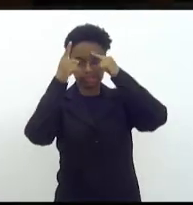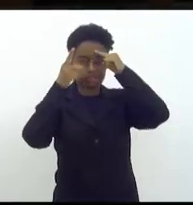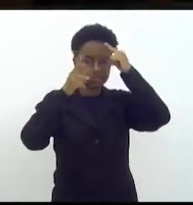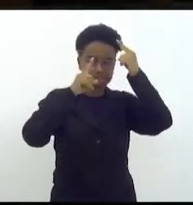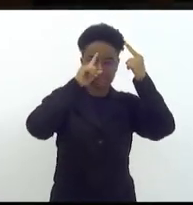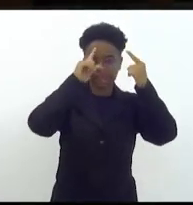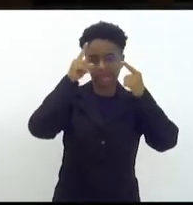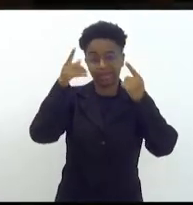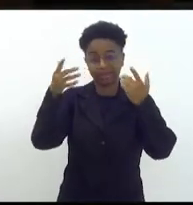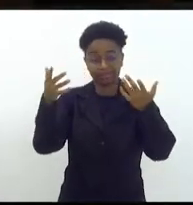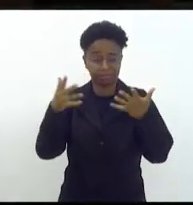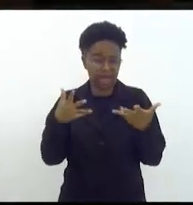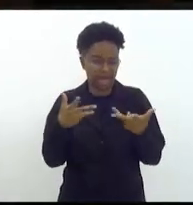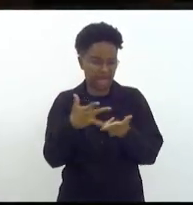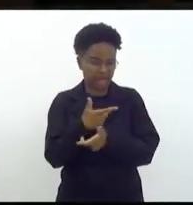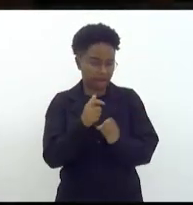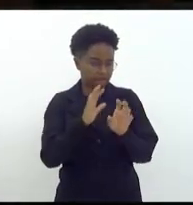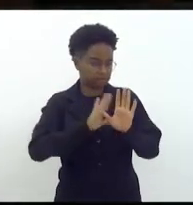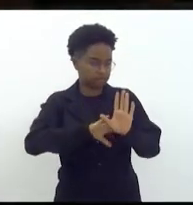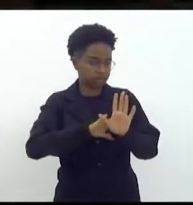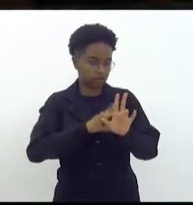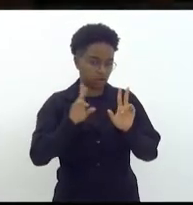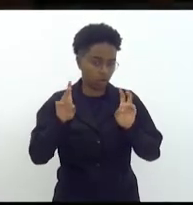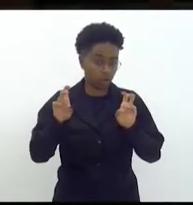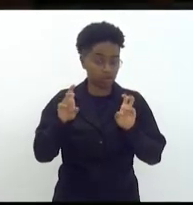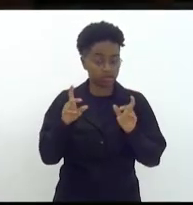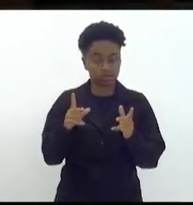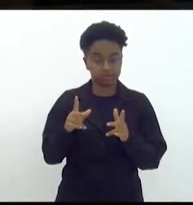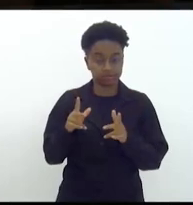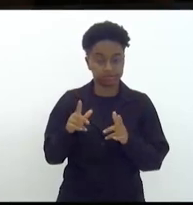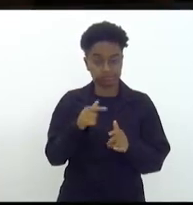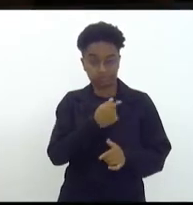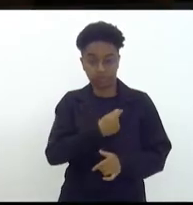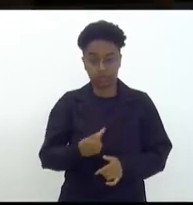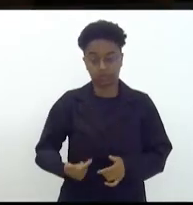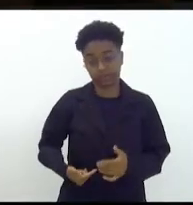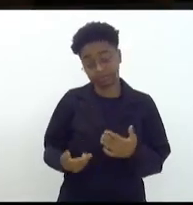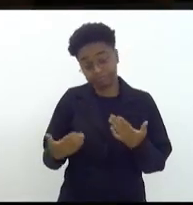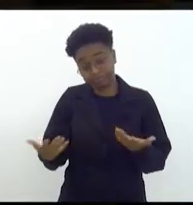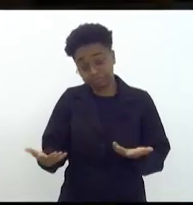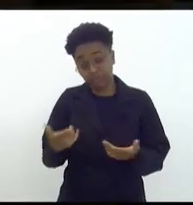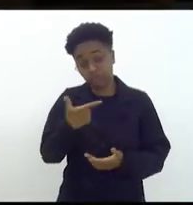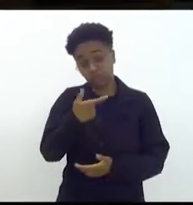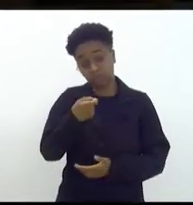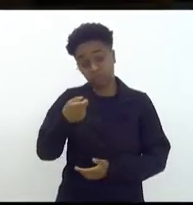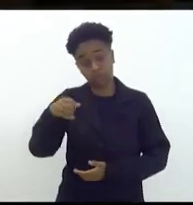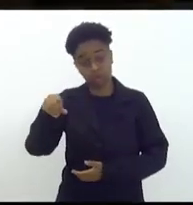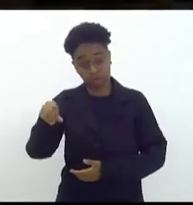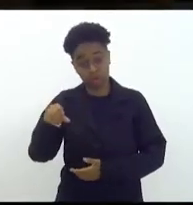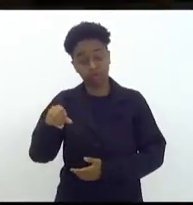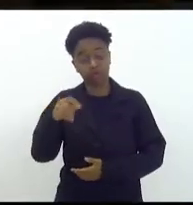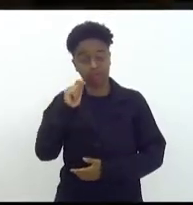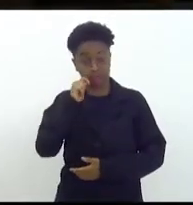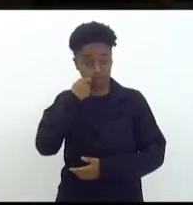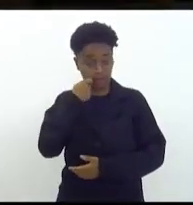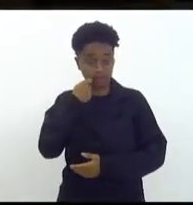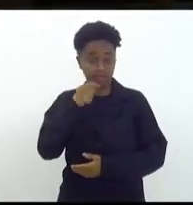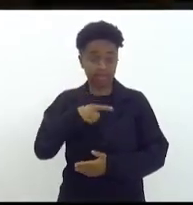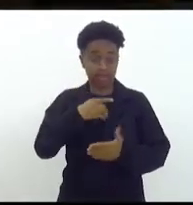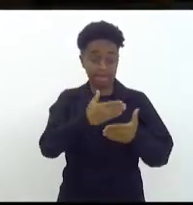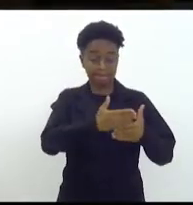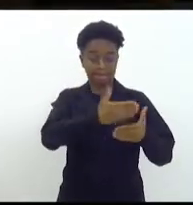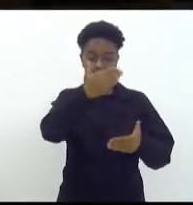maravilhosas e geniais desses governantes então 2009 foi Eduardo Paes murando a maré com